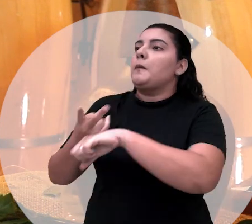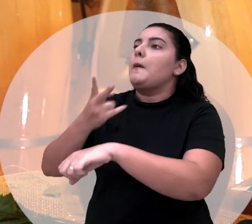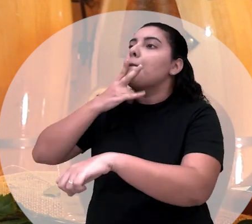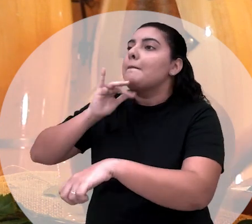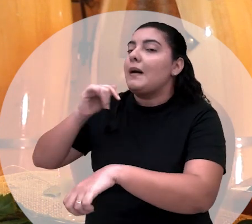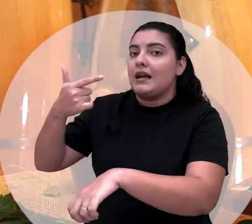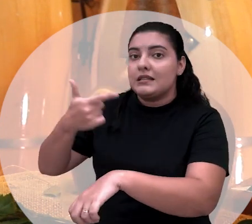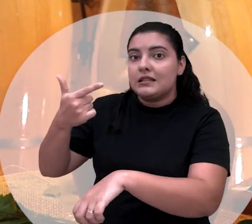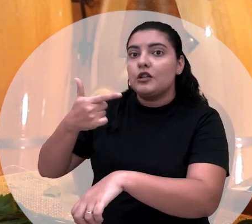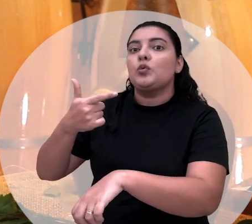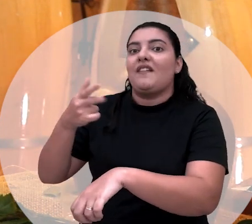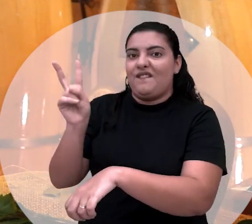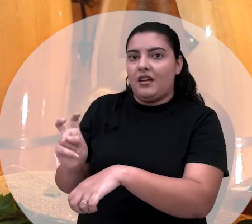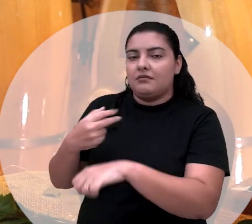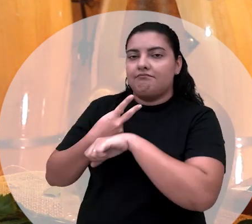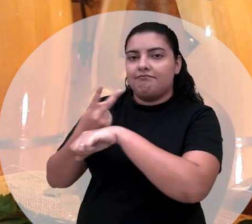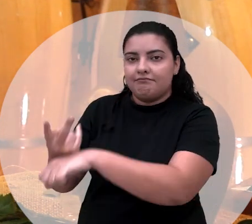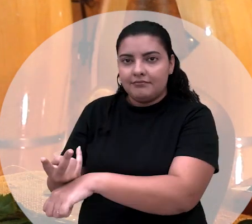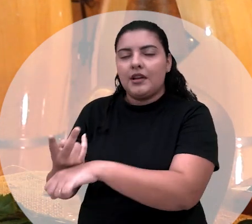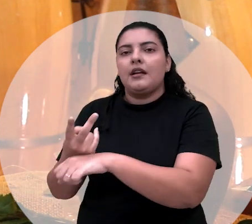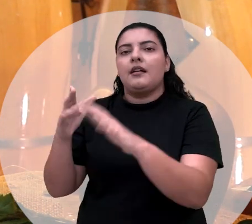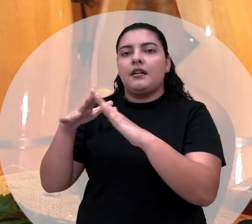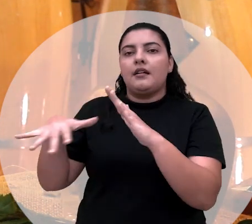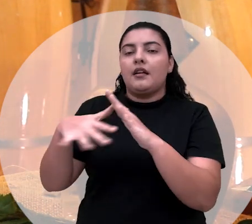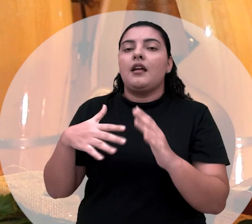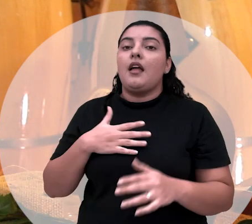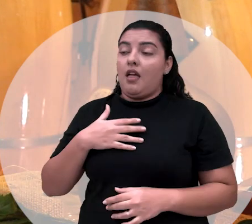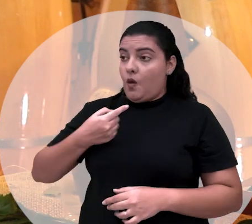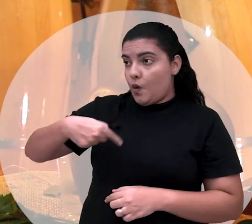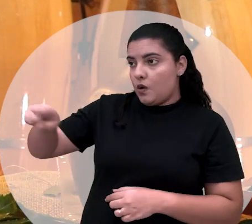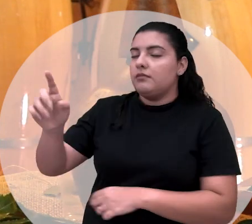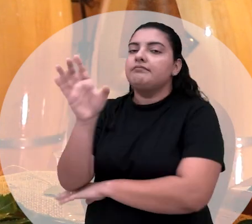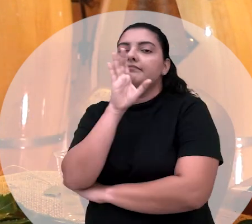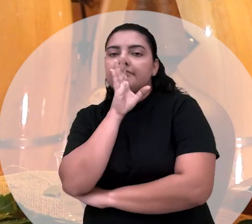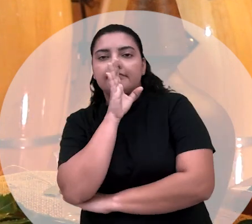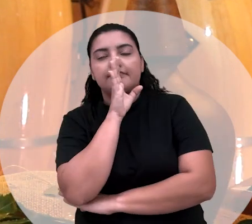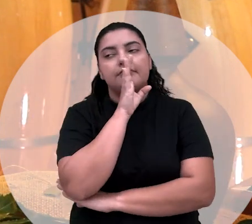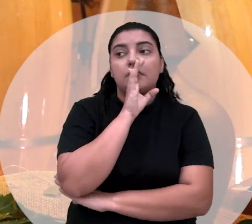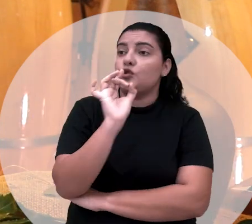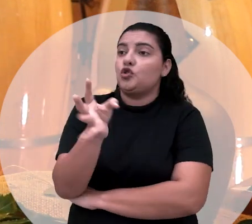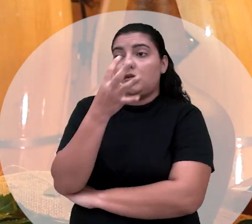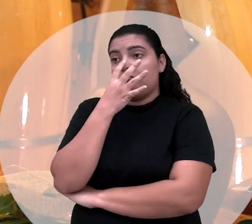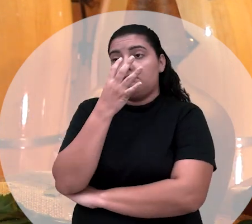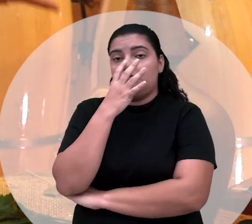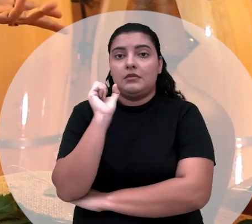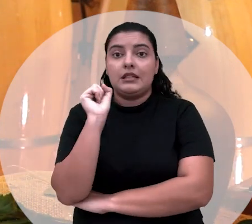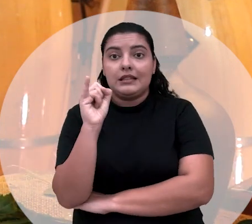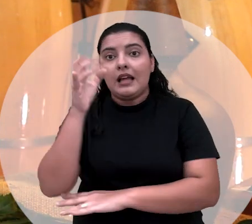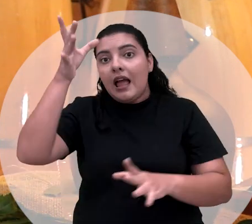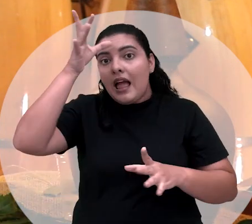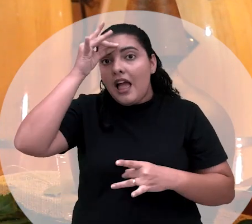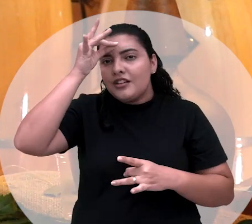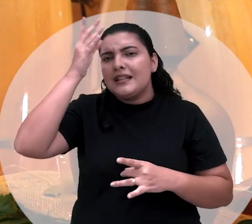segunda vez para poder me desenvolver, para me achar um terreiro que prestasse, que foi o eu fiz. Eu ia ficar calada, observando. Se a entidade